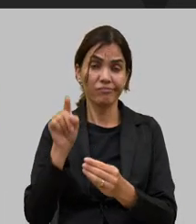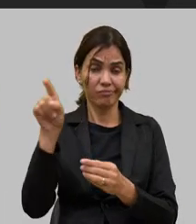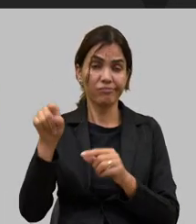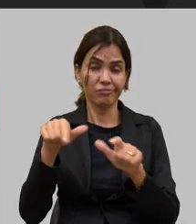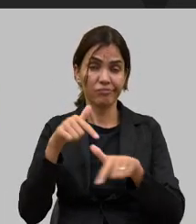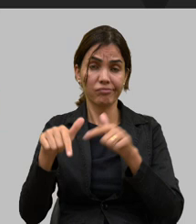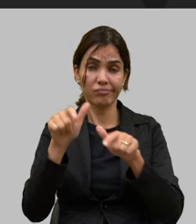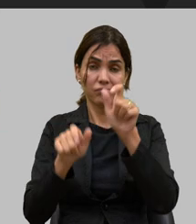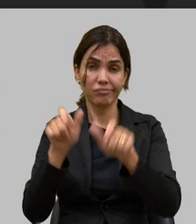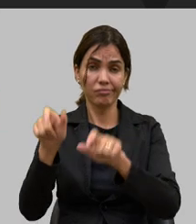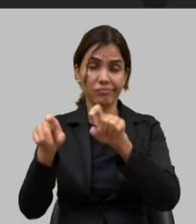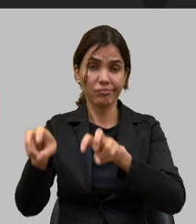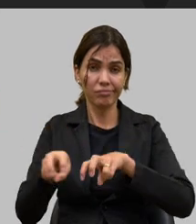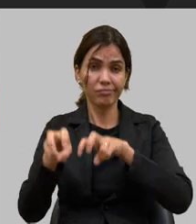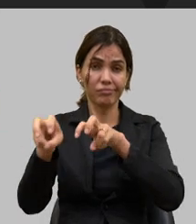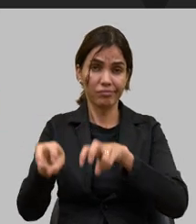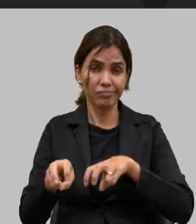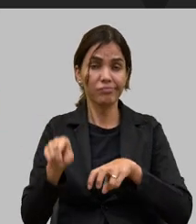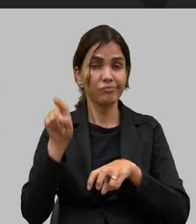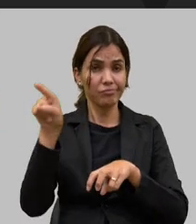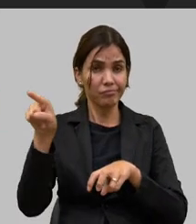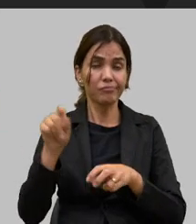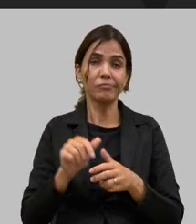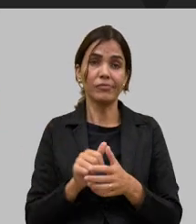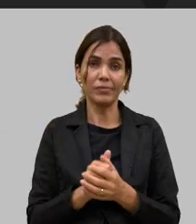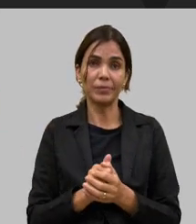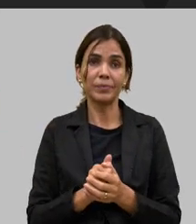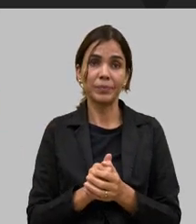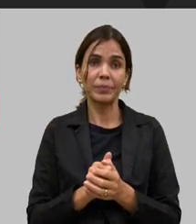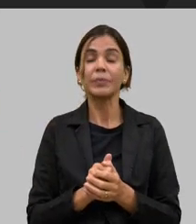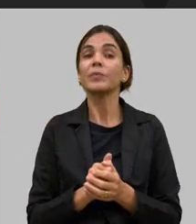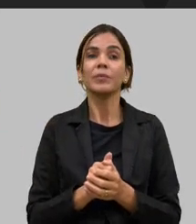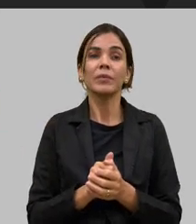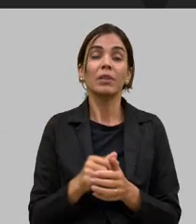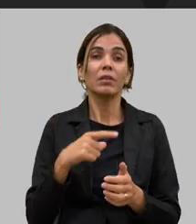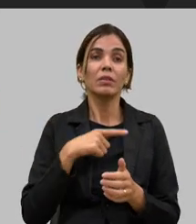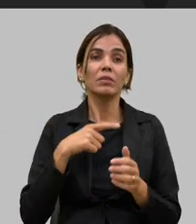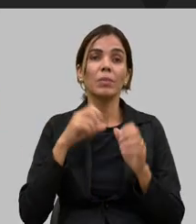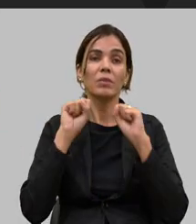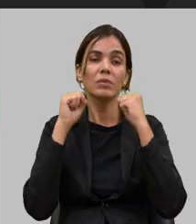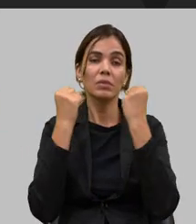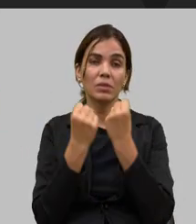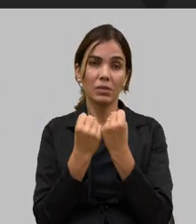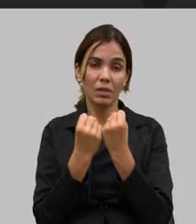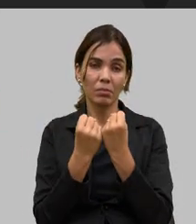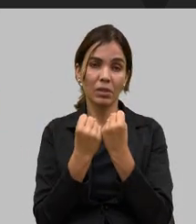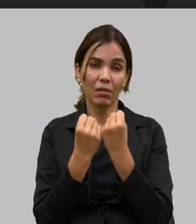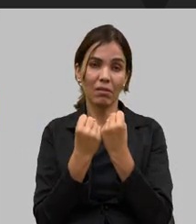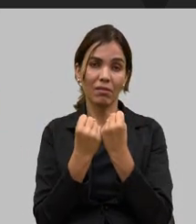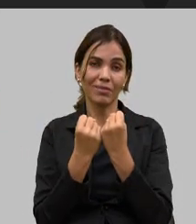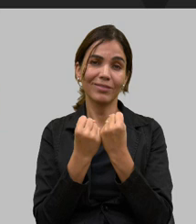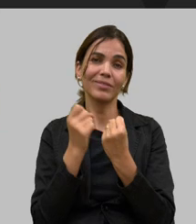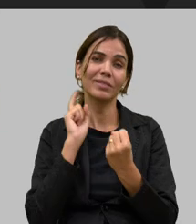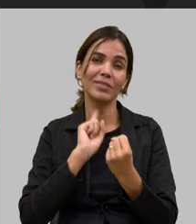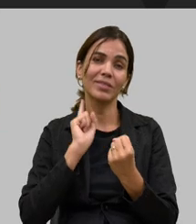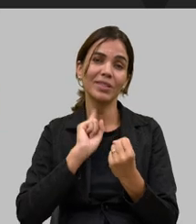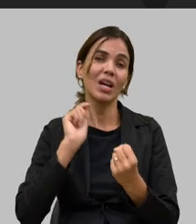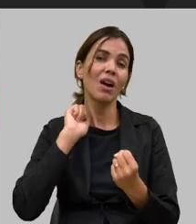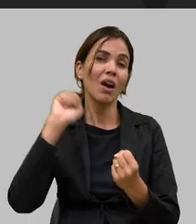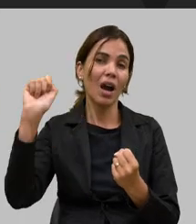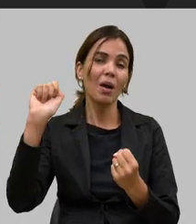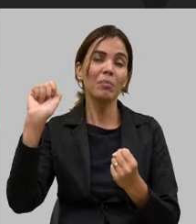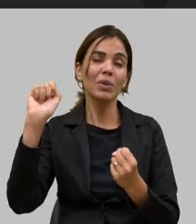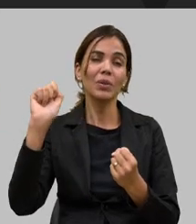fundo que hoje está em atividade nós fizemos também um seminário mineiro de gestores da agropecuária em abril de 24